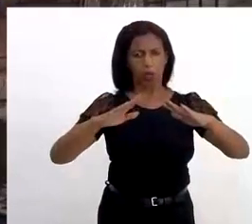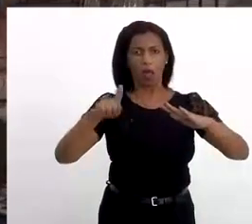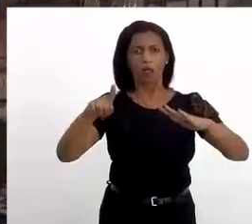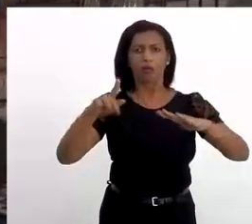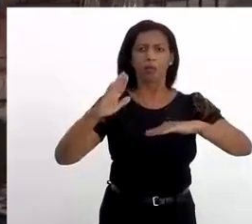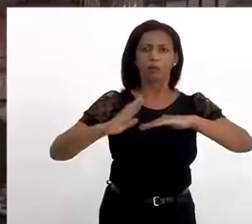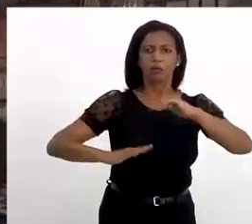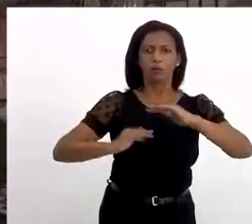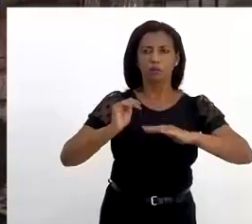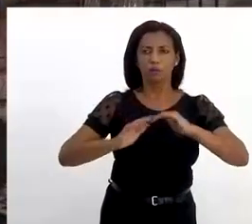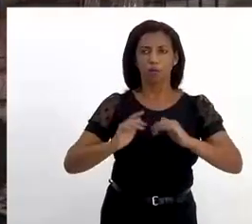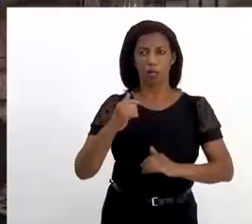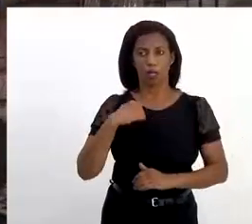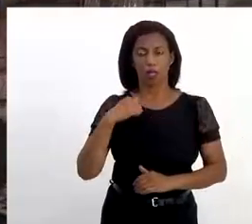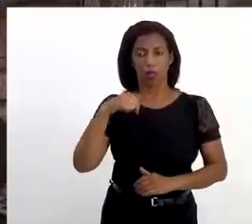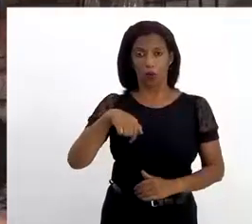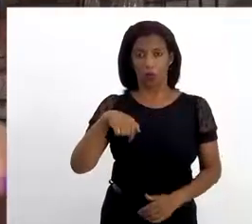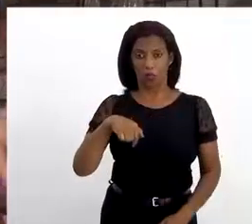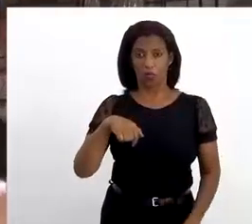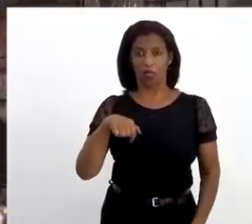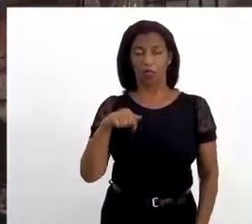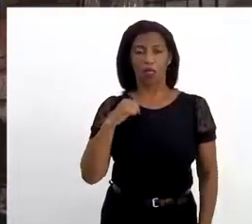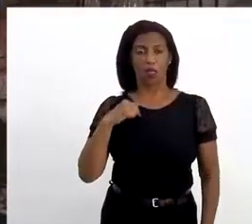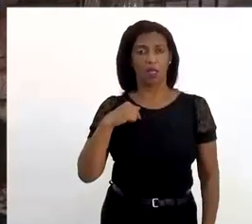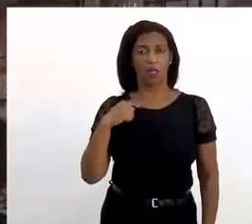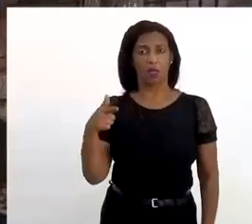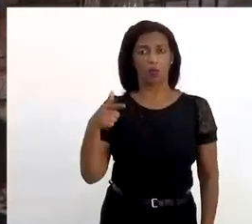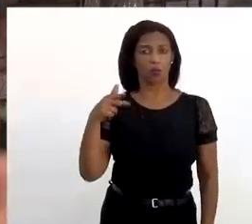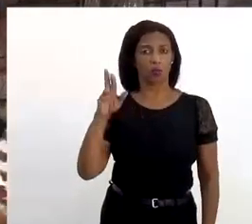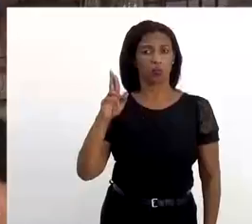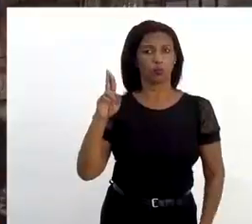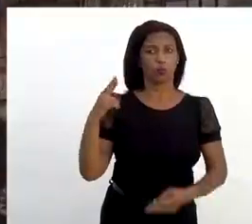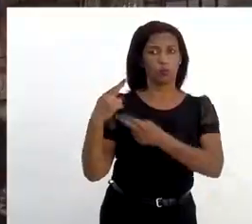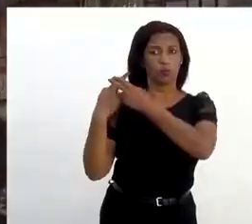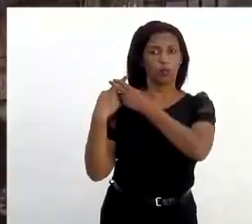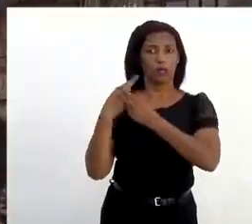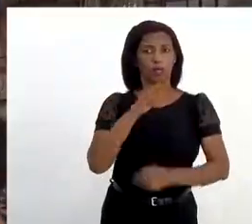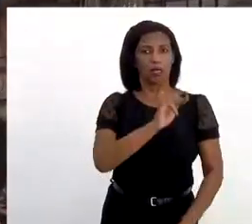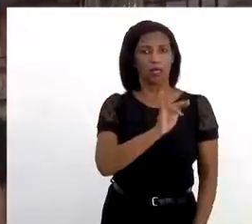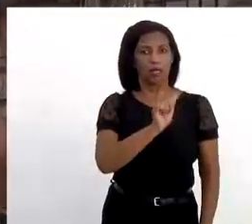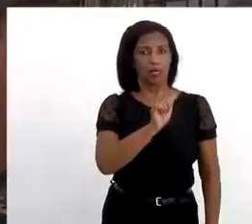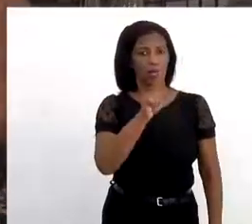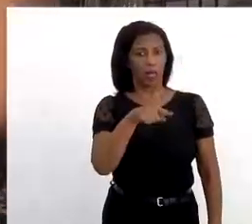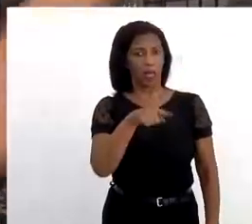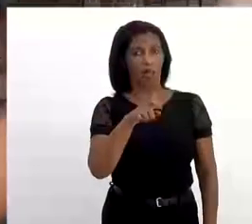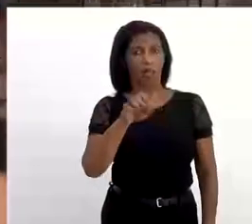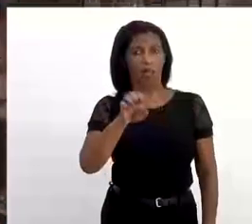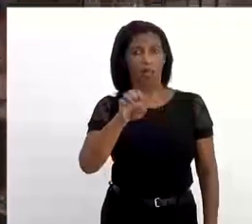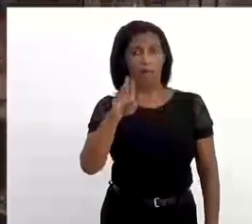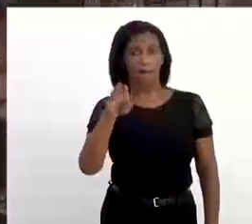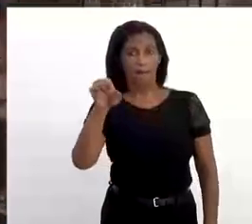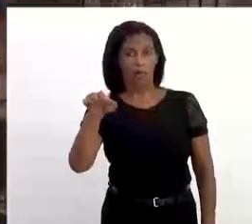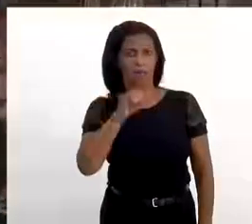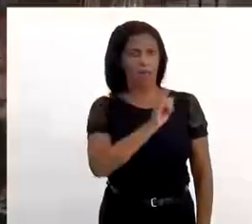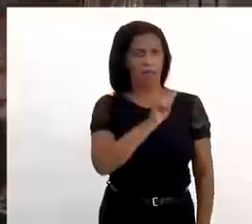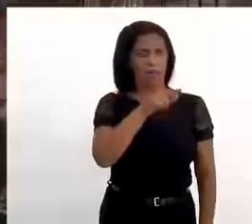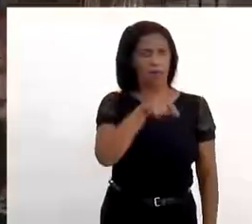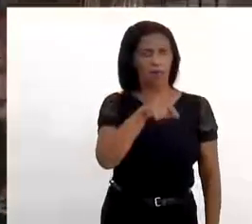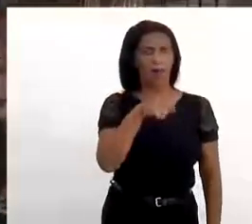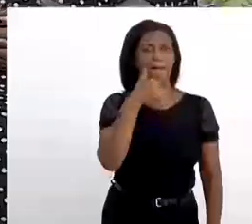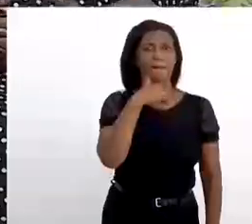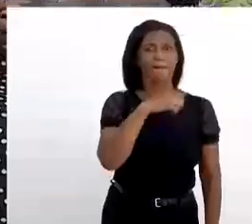no Iremolú Sul, eu ocupo o cargo de Iá e Bé. Iá, mãe. É Bé é a comunidade, o todo.